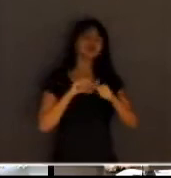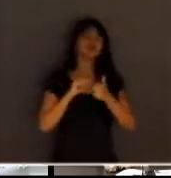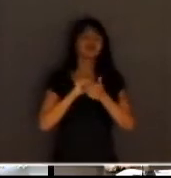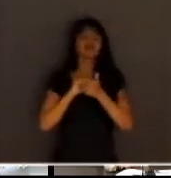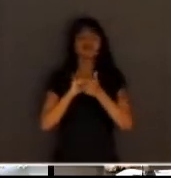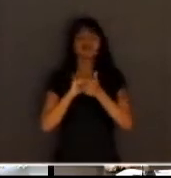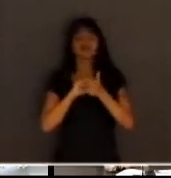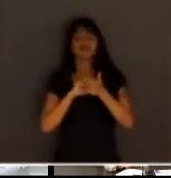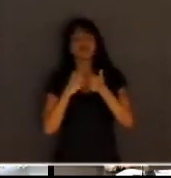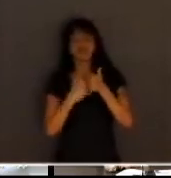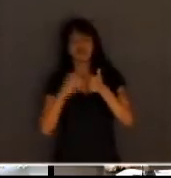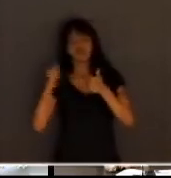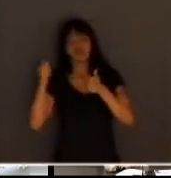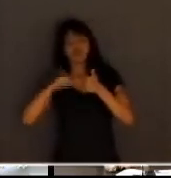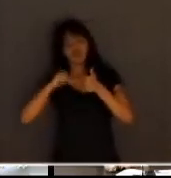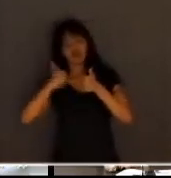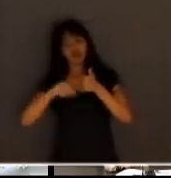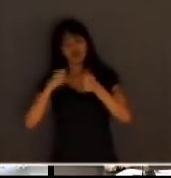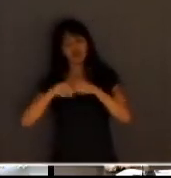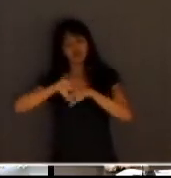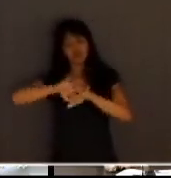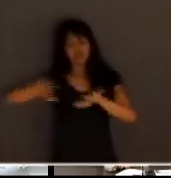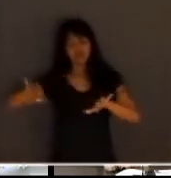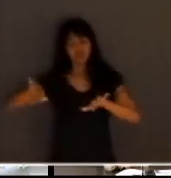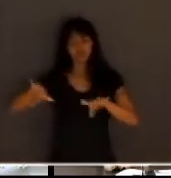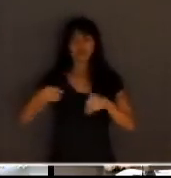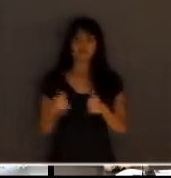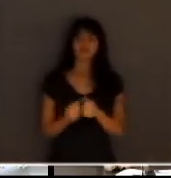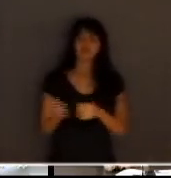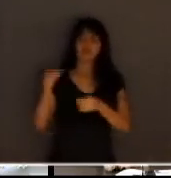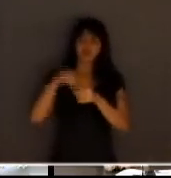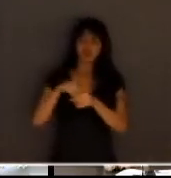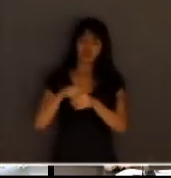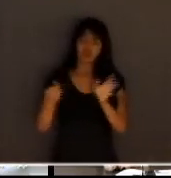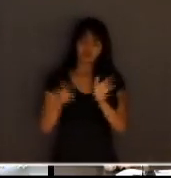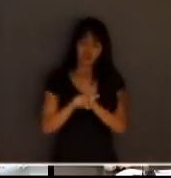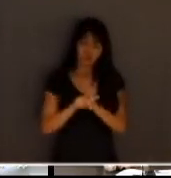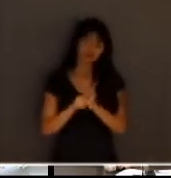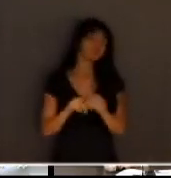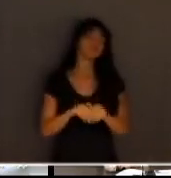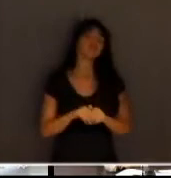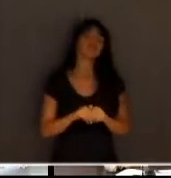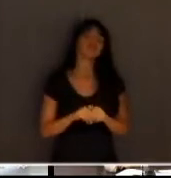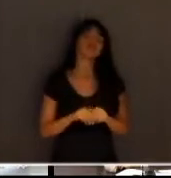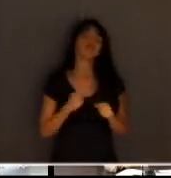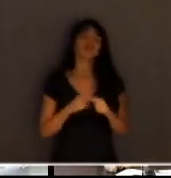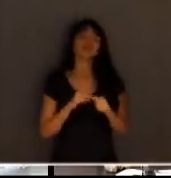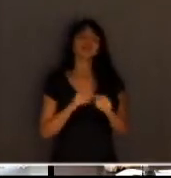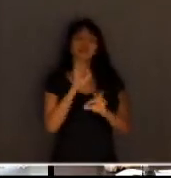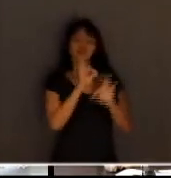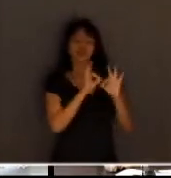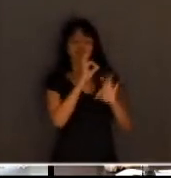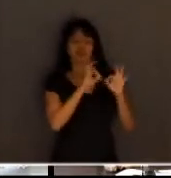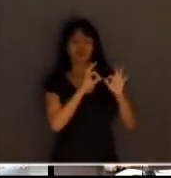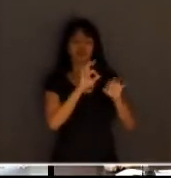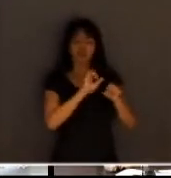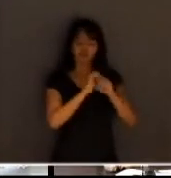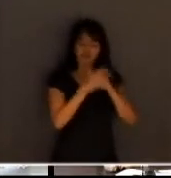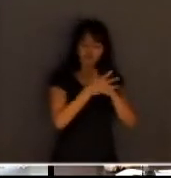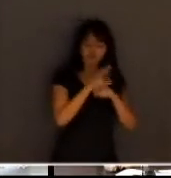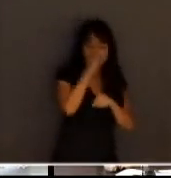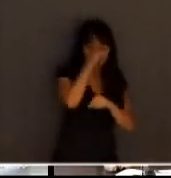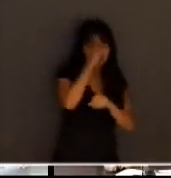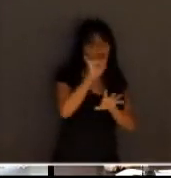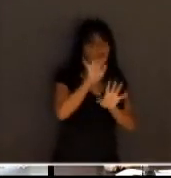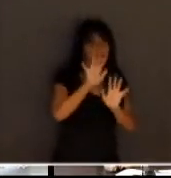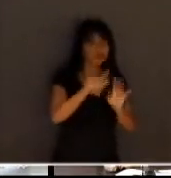várias cabines e elas têm que ser mantidas sempre higienizadas, sanitizadas para que não tenha nenhum tipo de contaminação. Isso também é muito